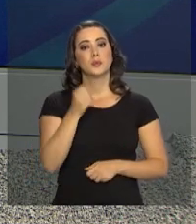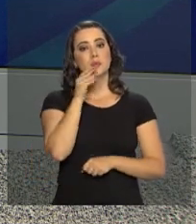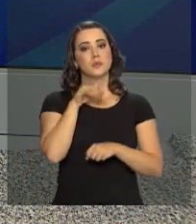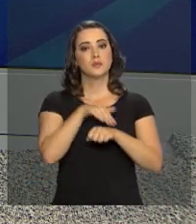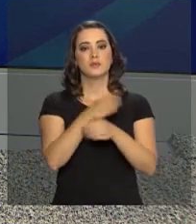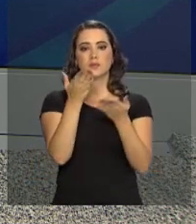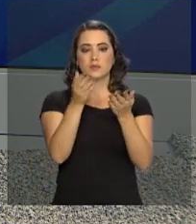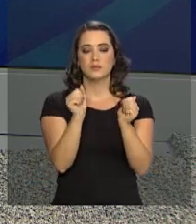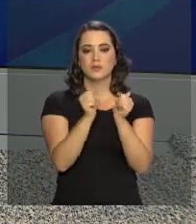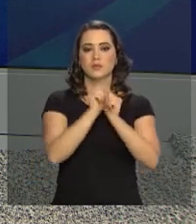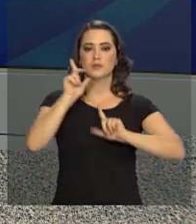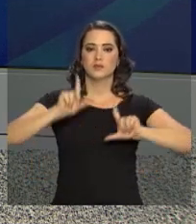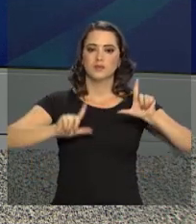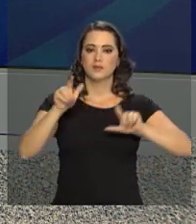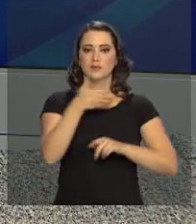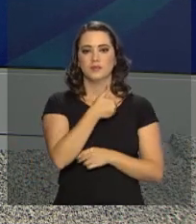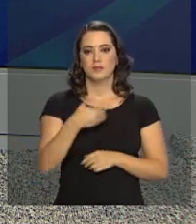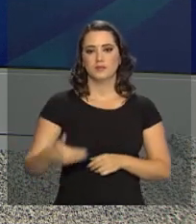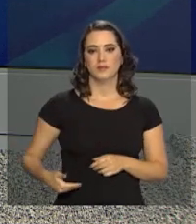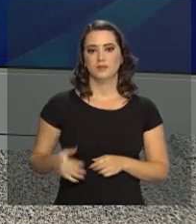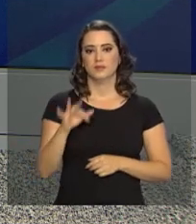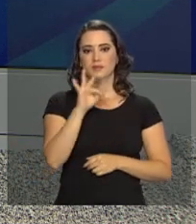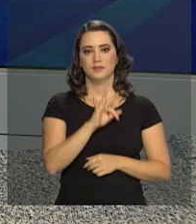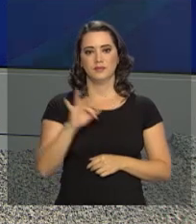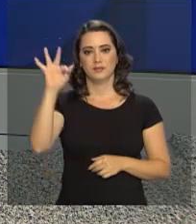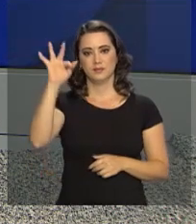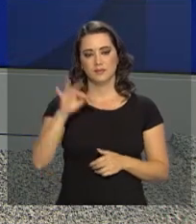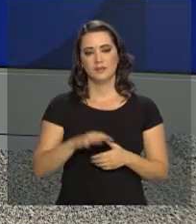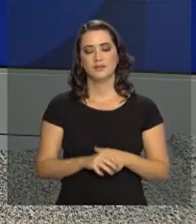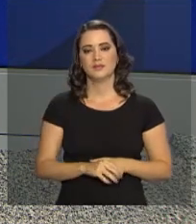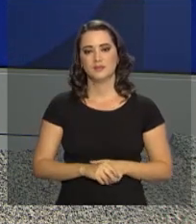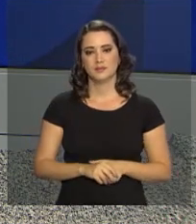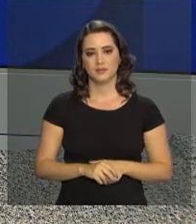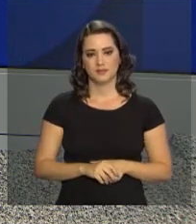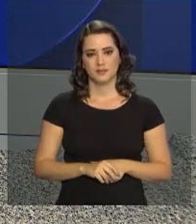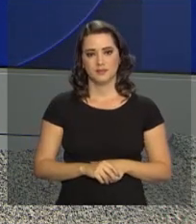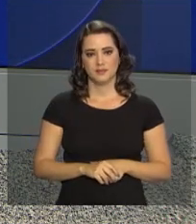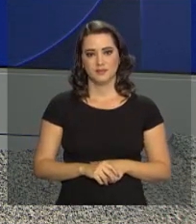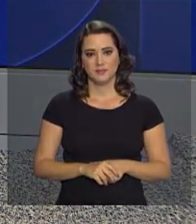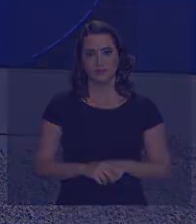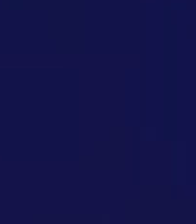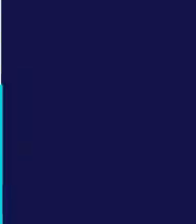Uma boa noite para você continuar com a gente aqui na NBR e a TV do Governo Federal.